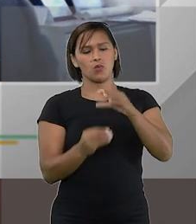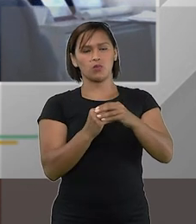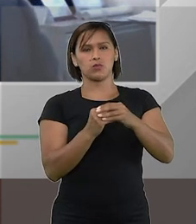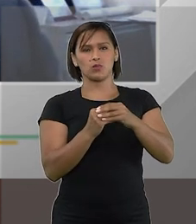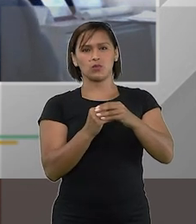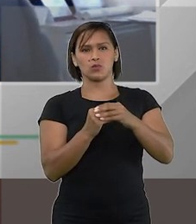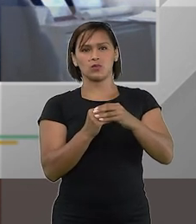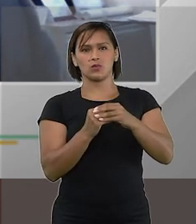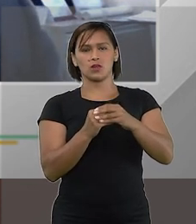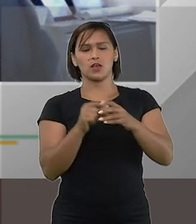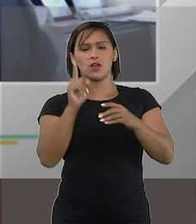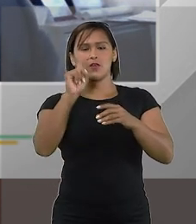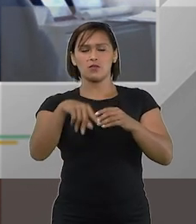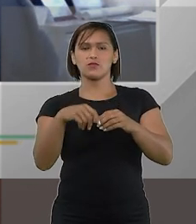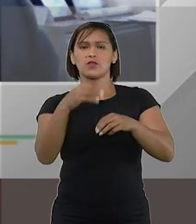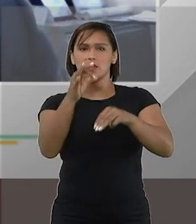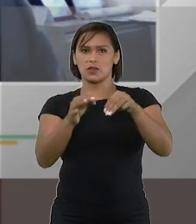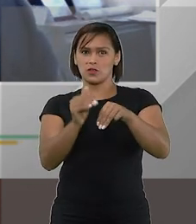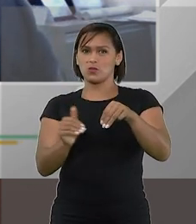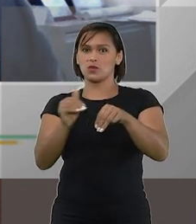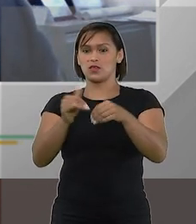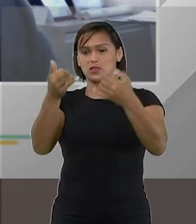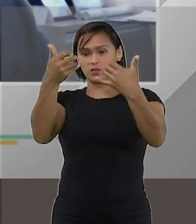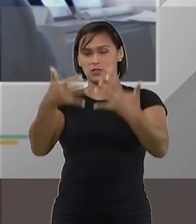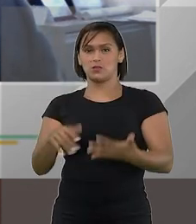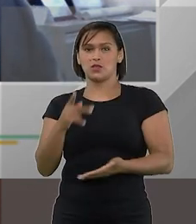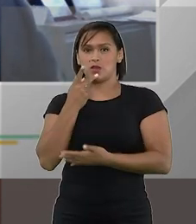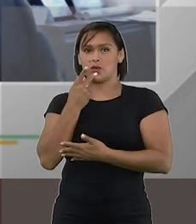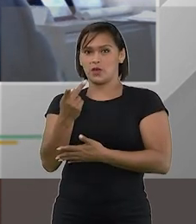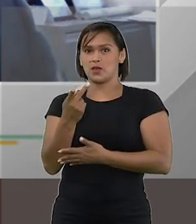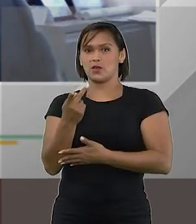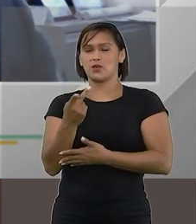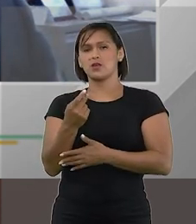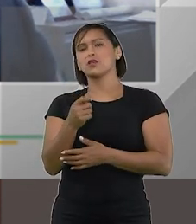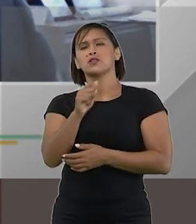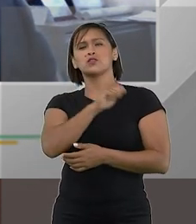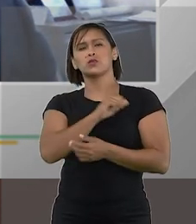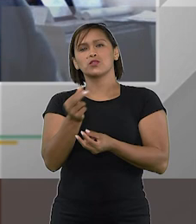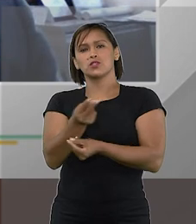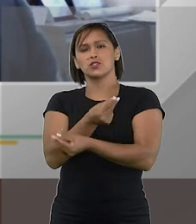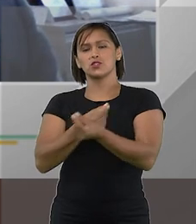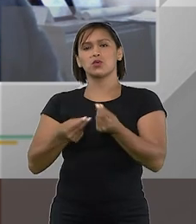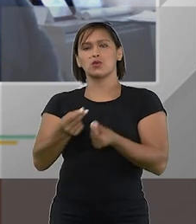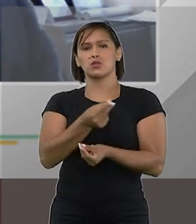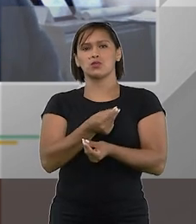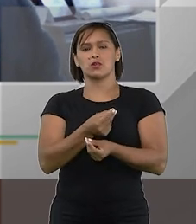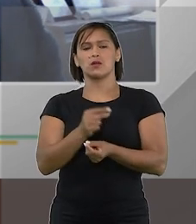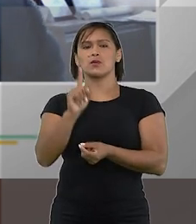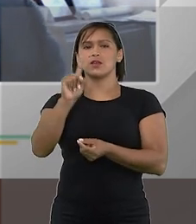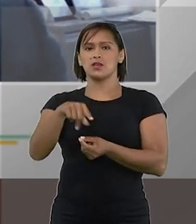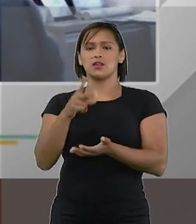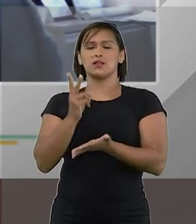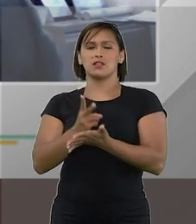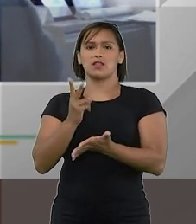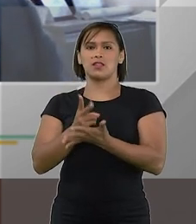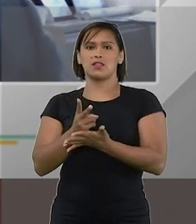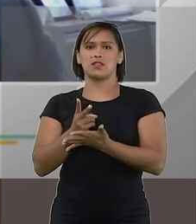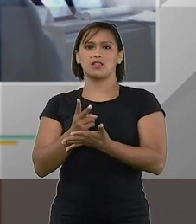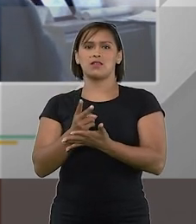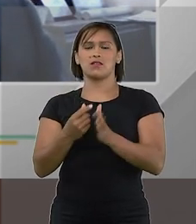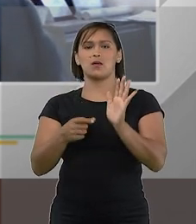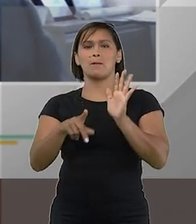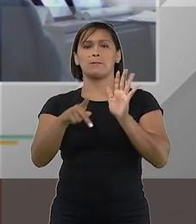dentro da cumbuca foi o que o ministro Moura Ribeiro já disse a questão do agente econômico estava lá